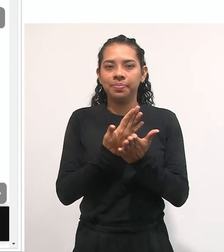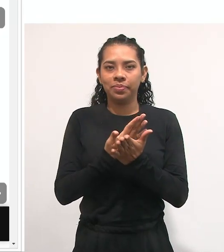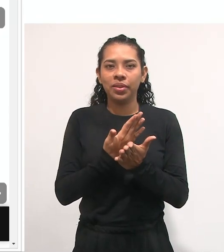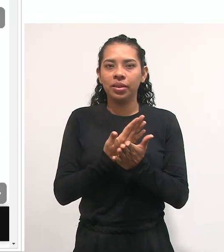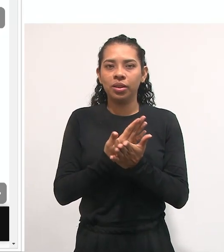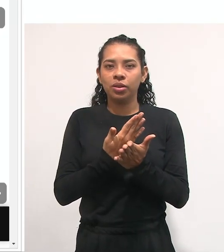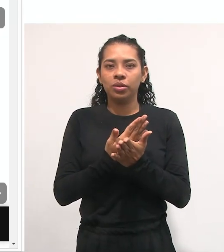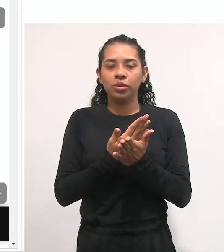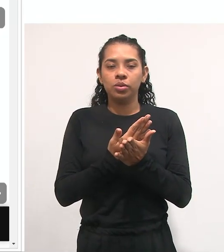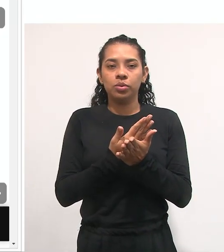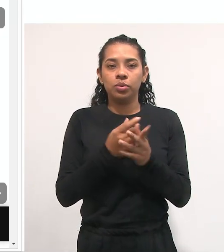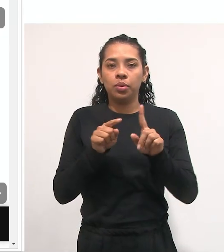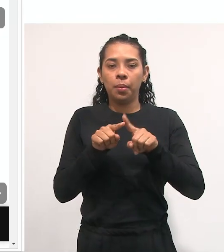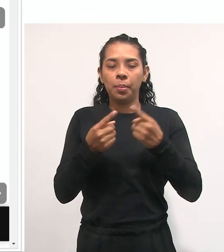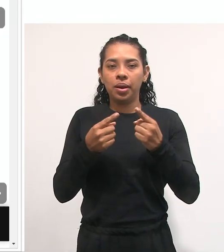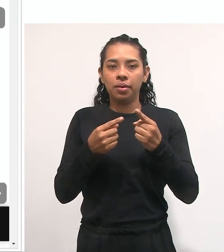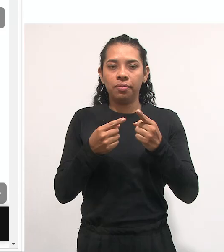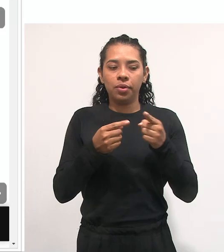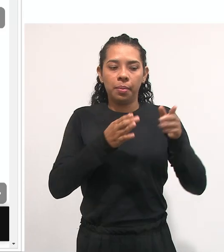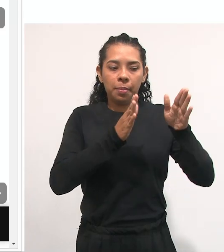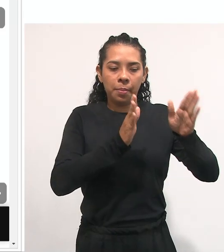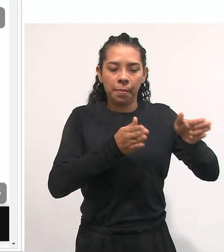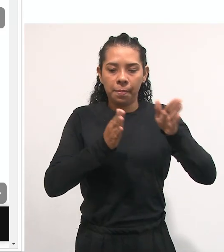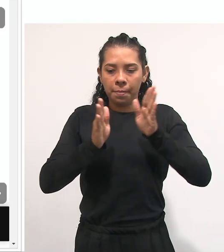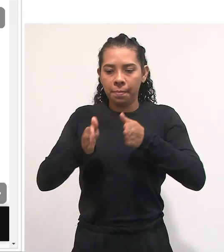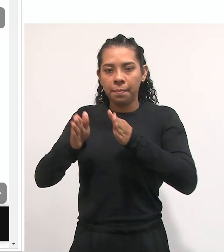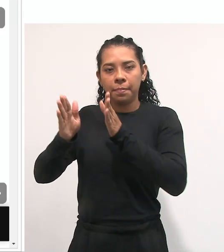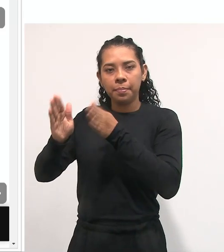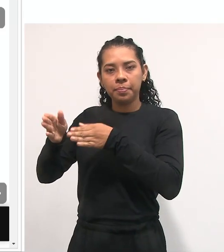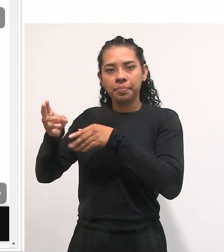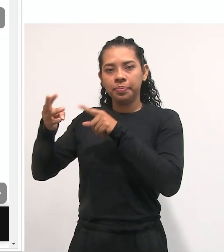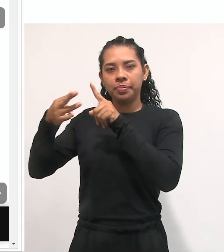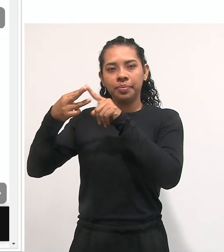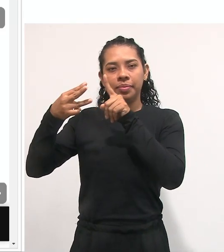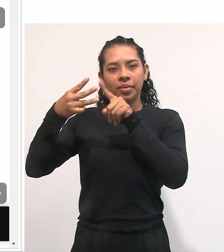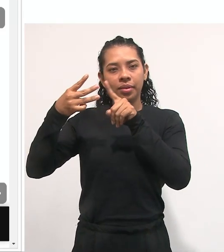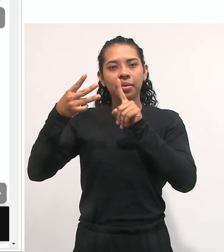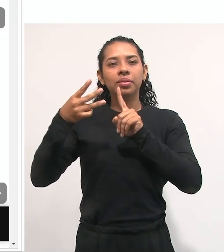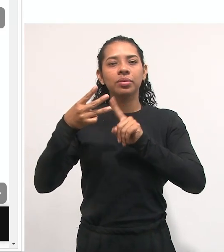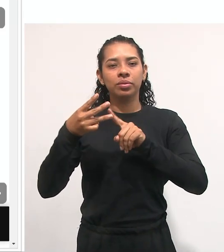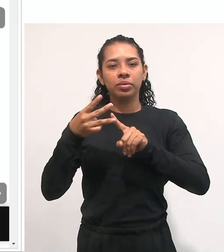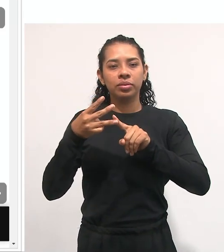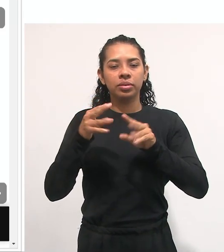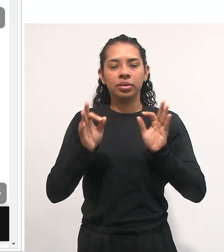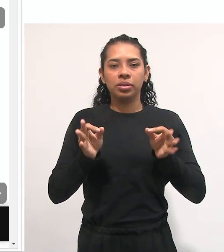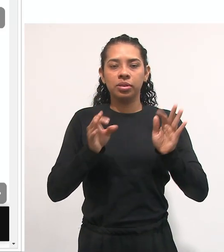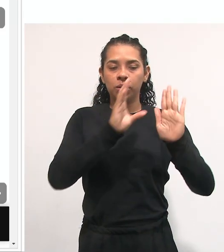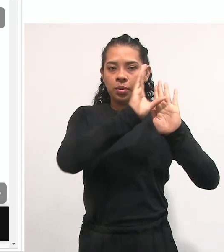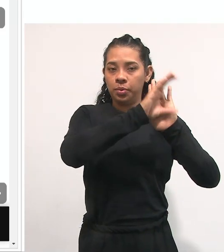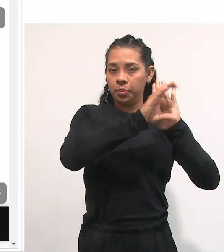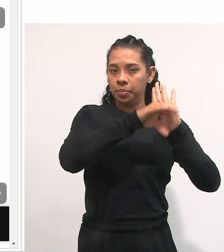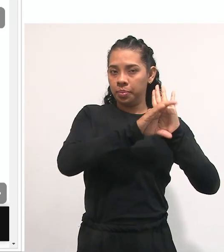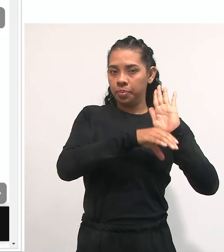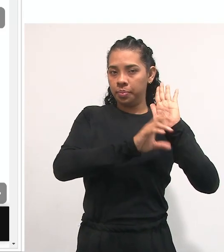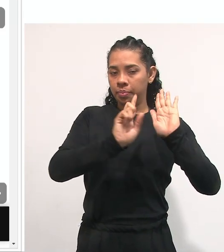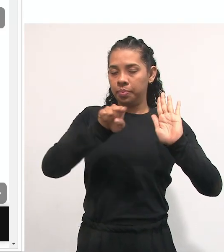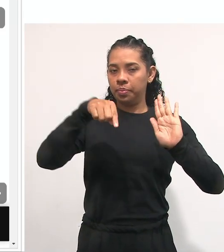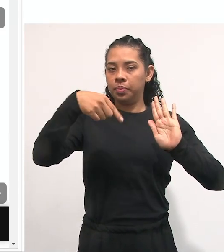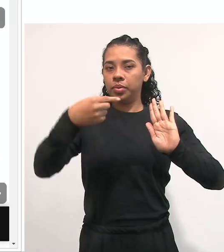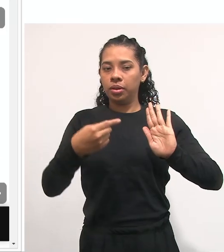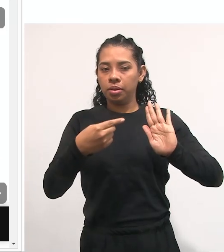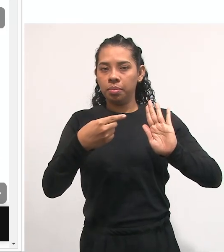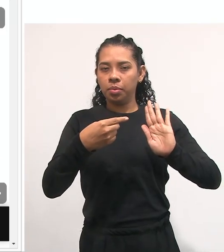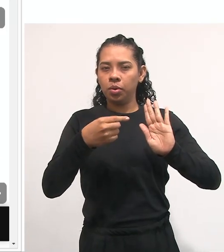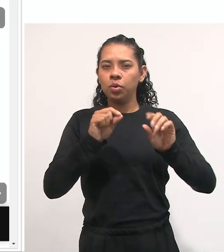que a gente distribuiu em três trilhas felizes. A primeira trilha são as conceituações. A segunda,